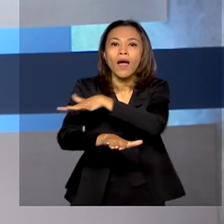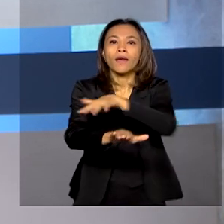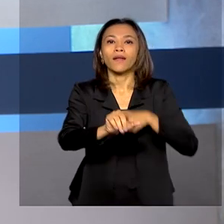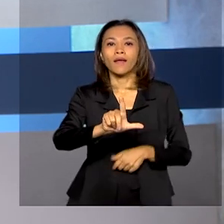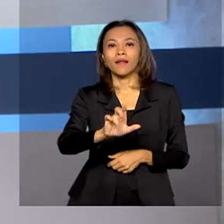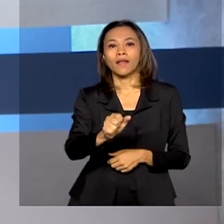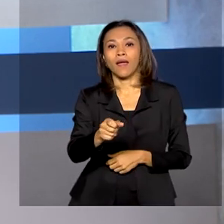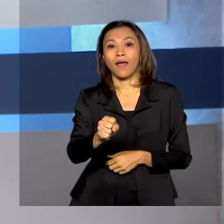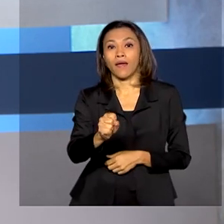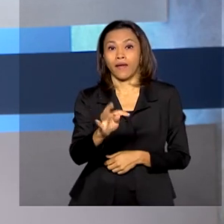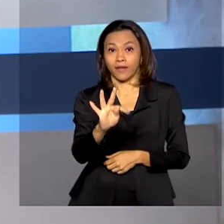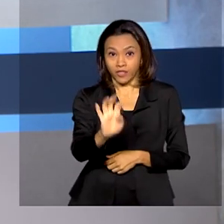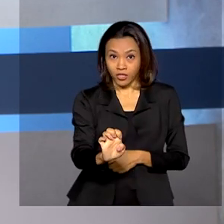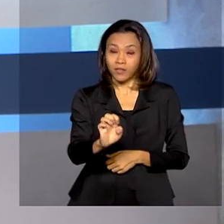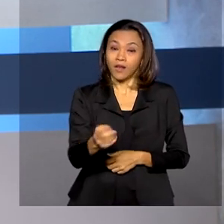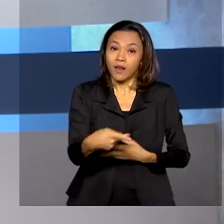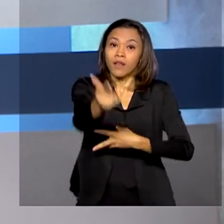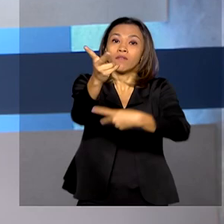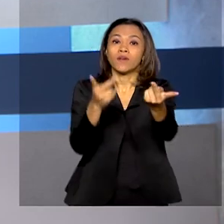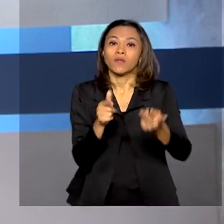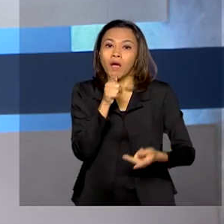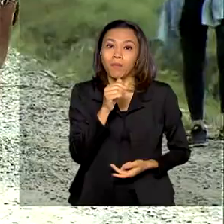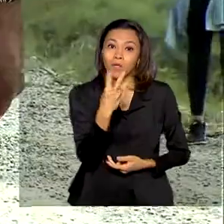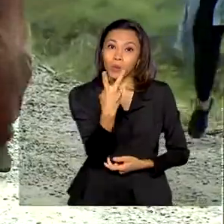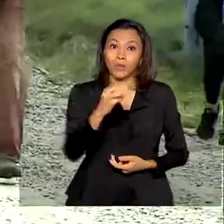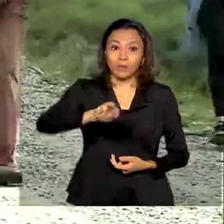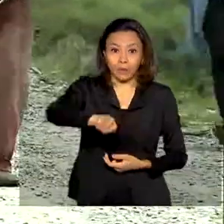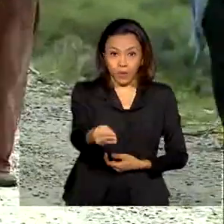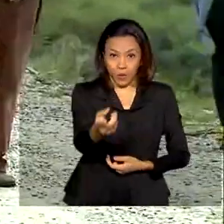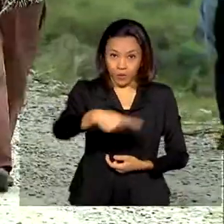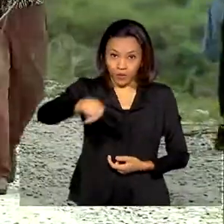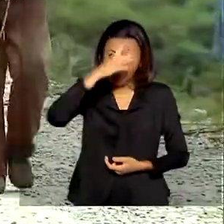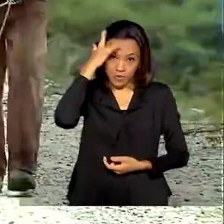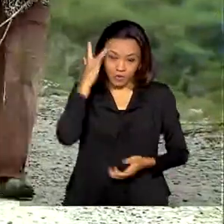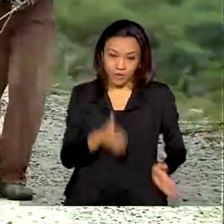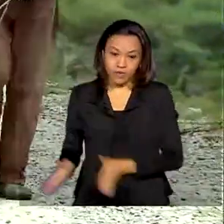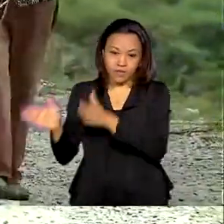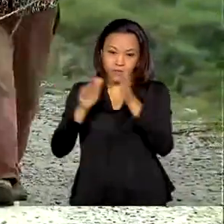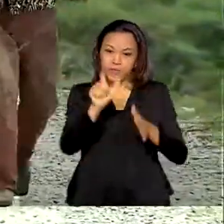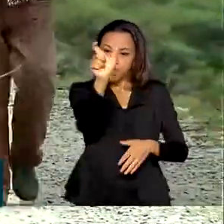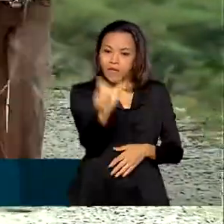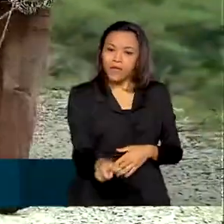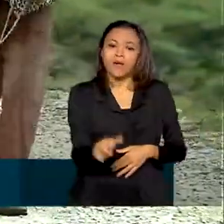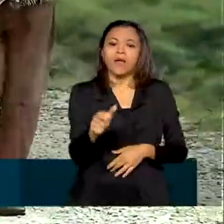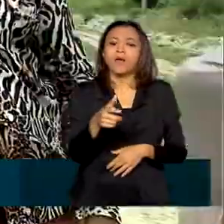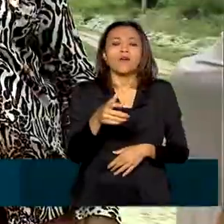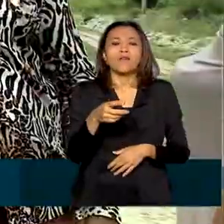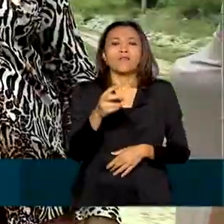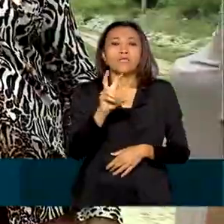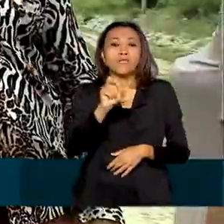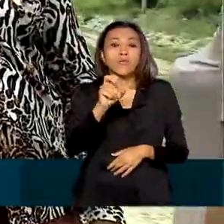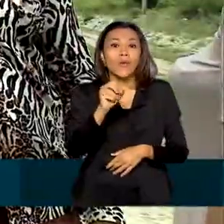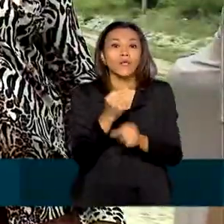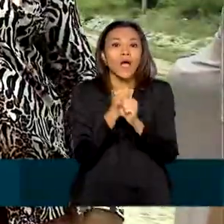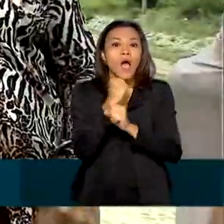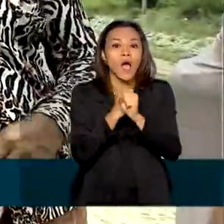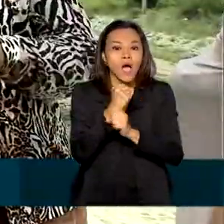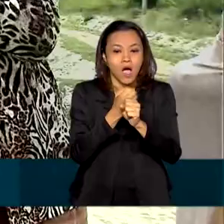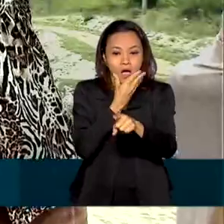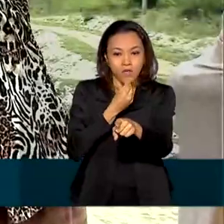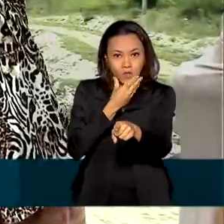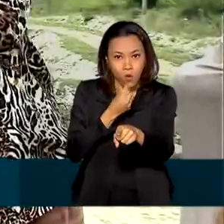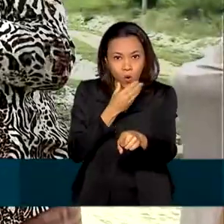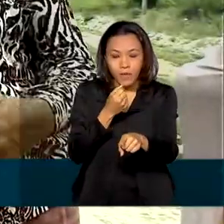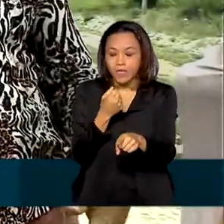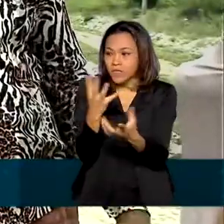para mais de 2 milhões de pessoas. João vive há 50 anos no sertão de Pernambuco e convive de perto com